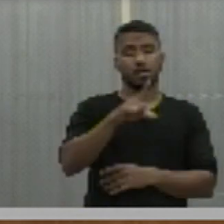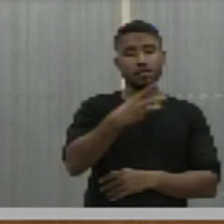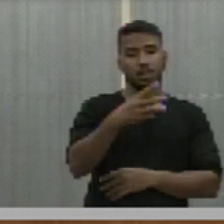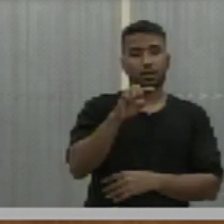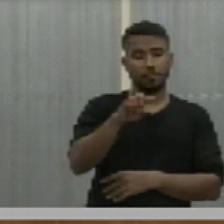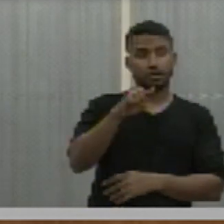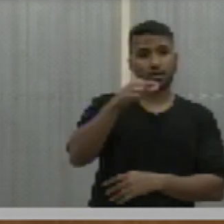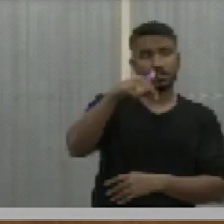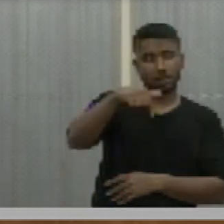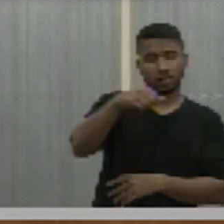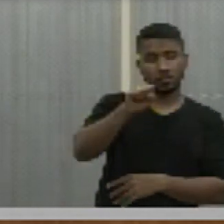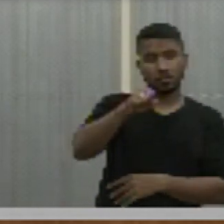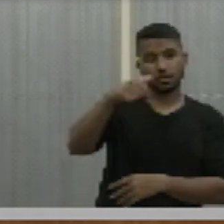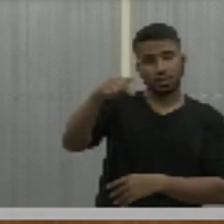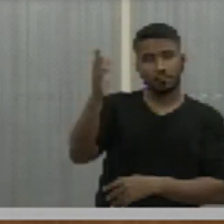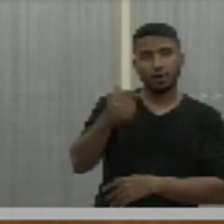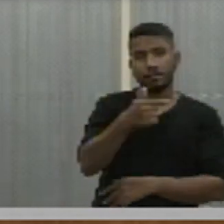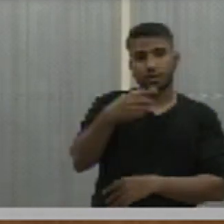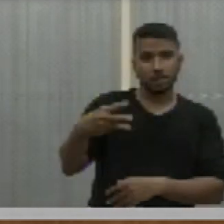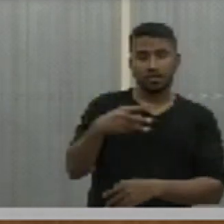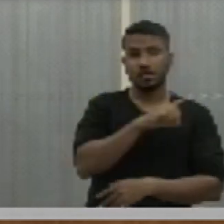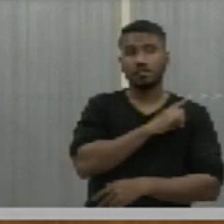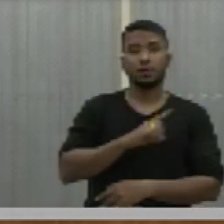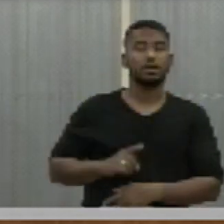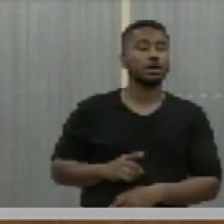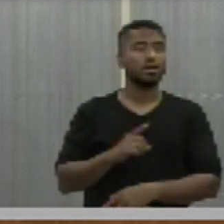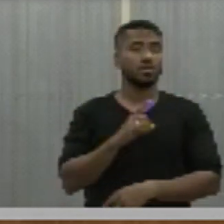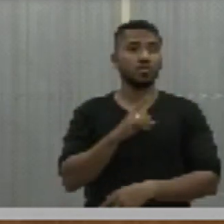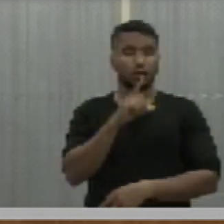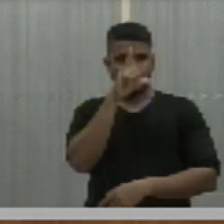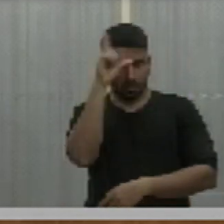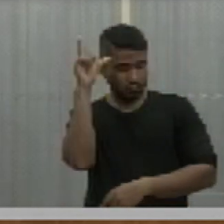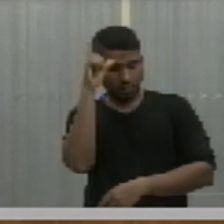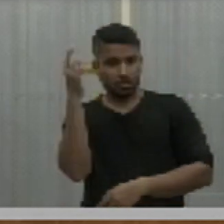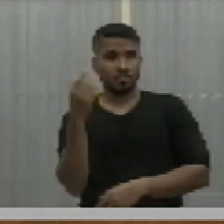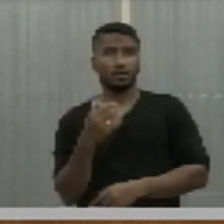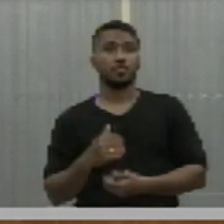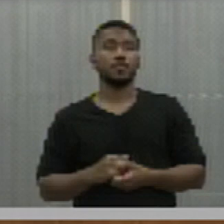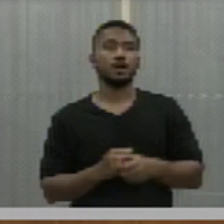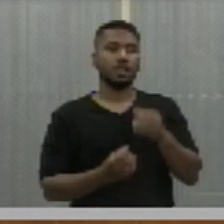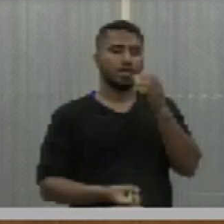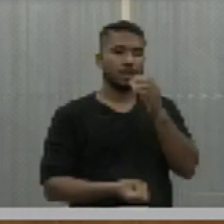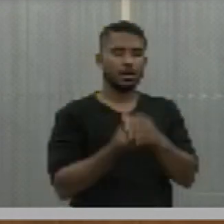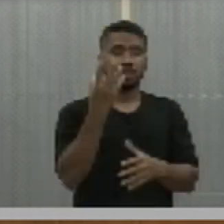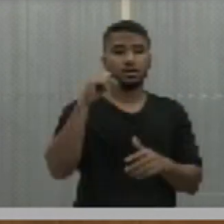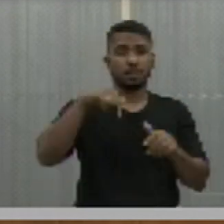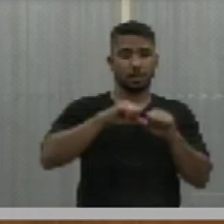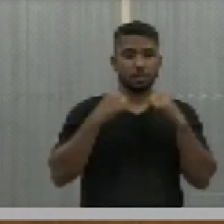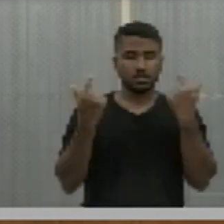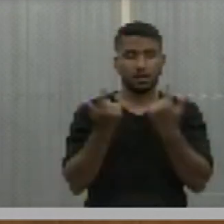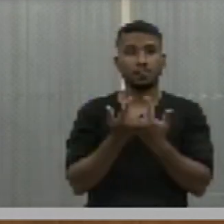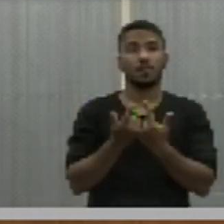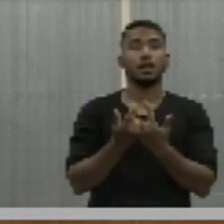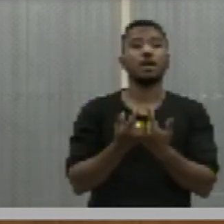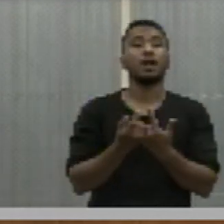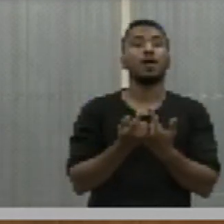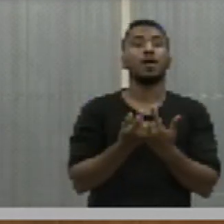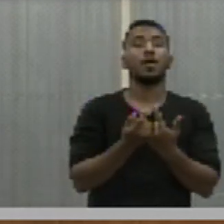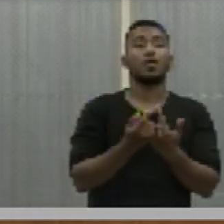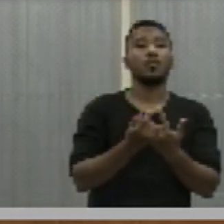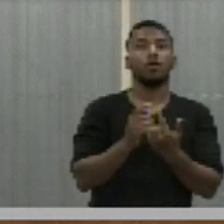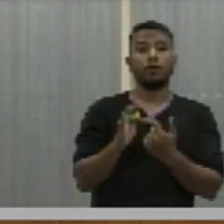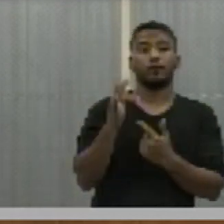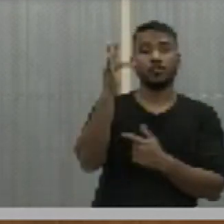.787-23, de autoria do deputado Francisco Lina, dispõe sobre a criação no âmbito da Assembleia Legislativa do Parlamento do Futuro